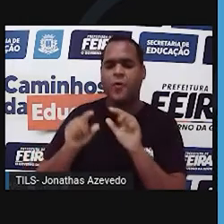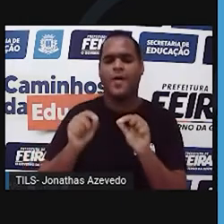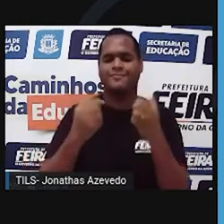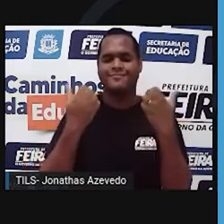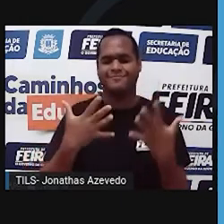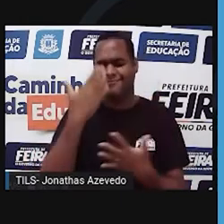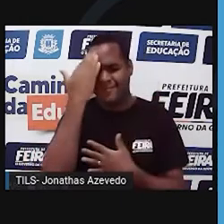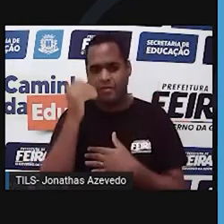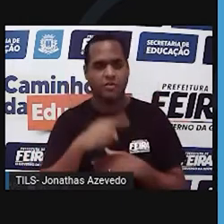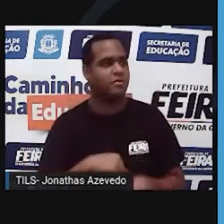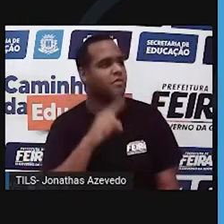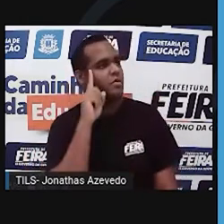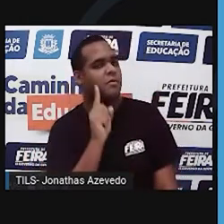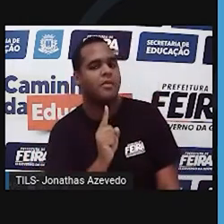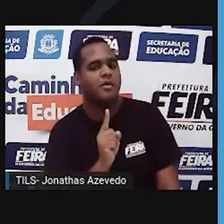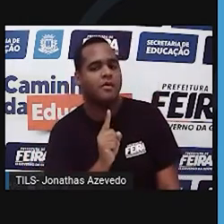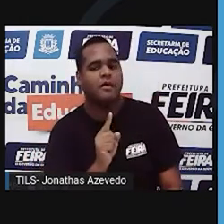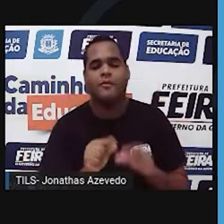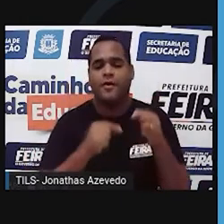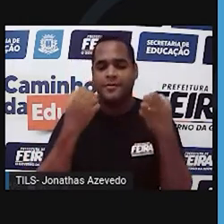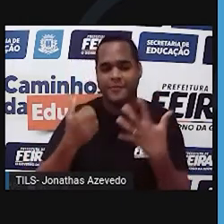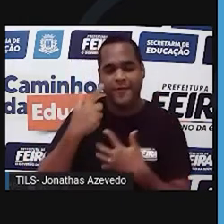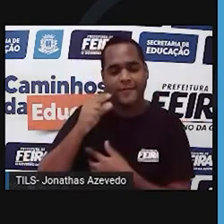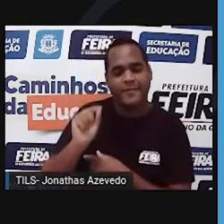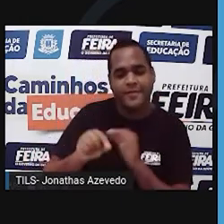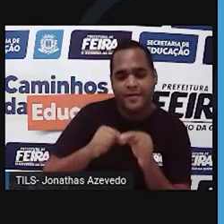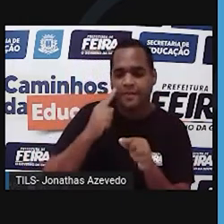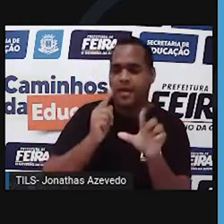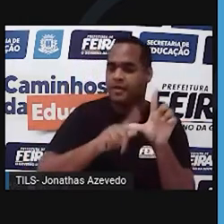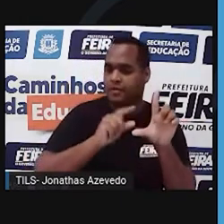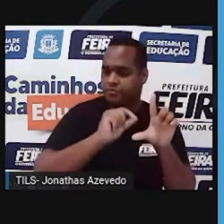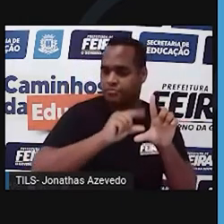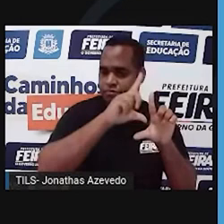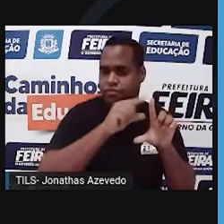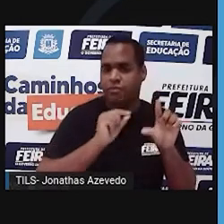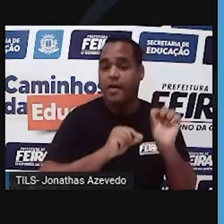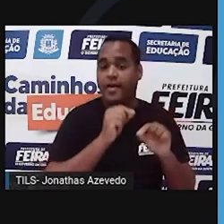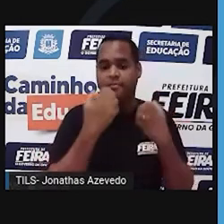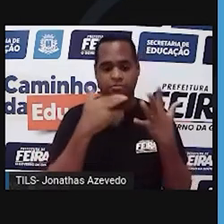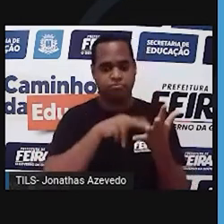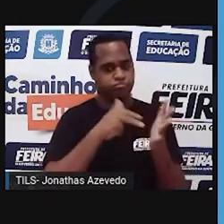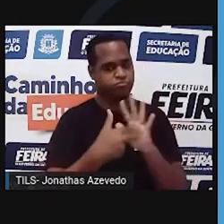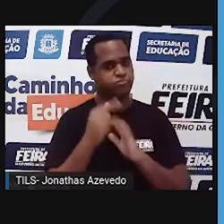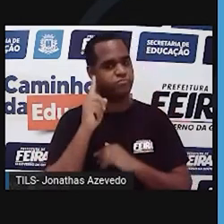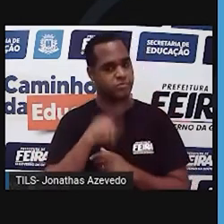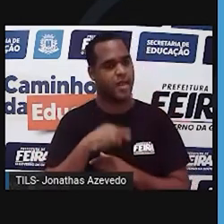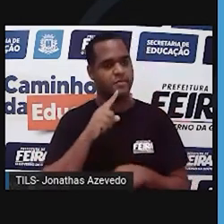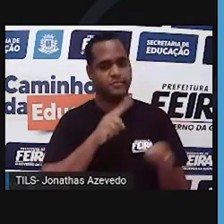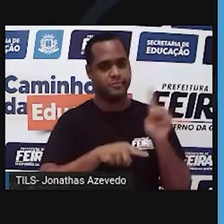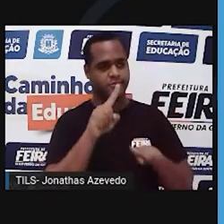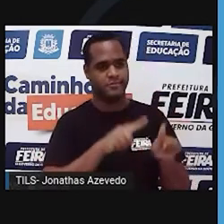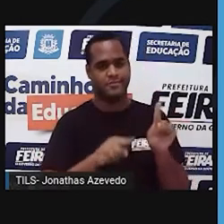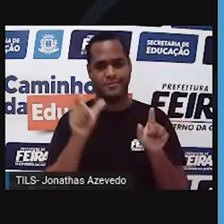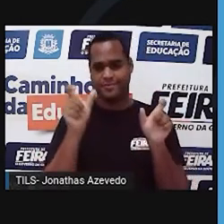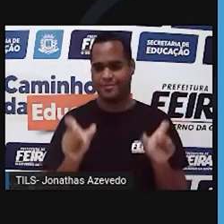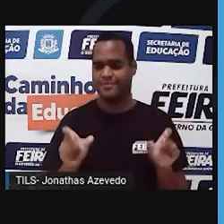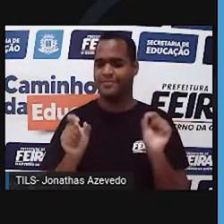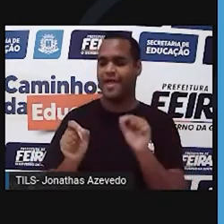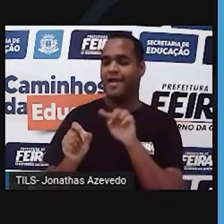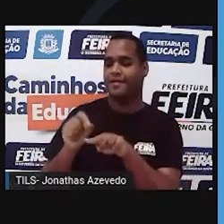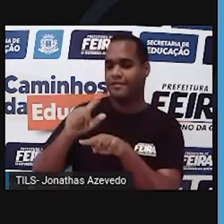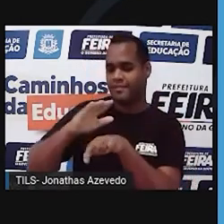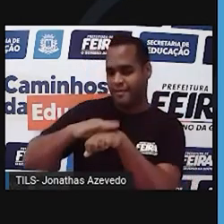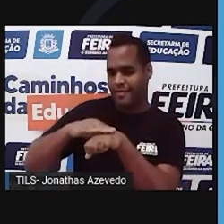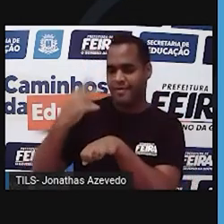dizer? Não sei. Sempre que um alelo for representado pela letra maiúscula, significa que ele vai dominar. Ou seja, a característica dele é que vai ser expressa.